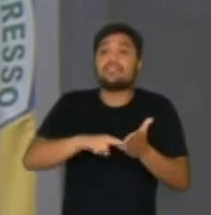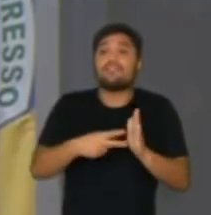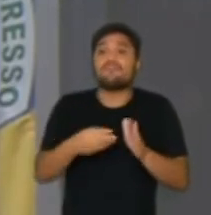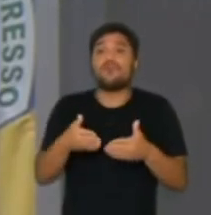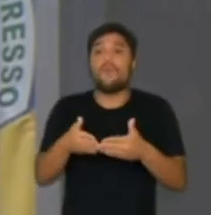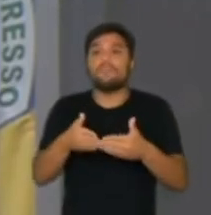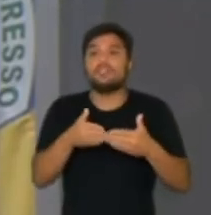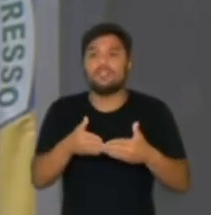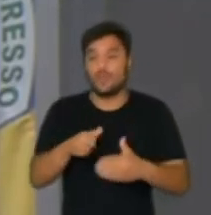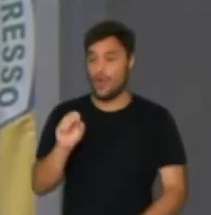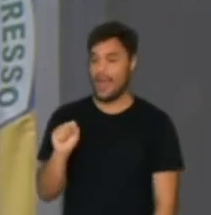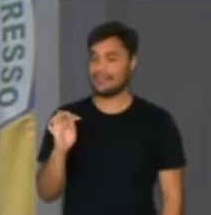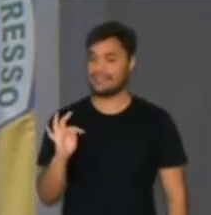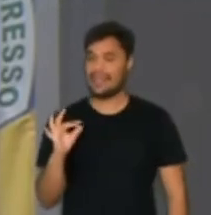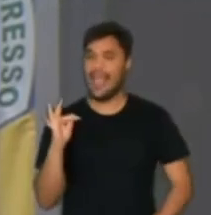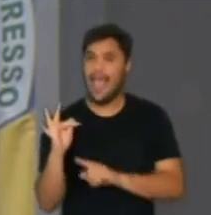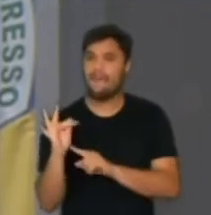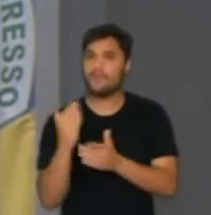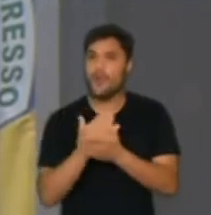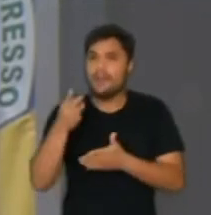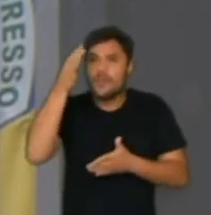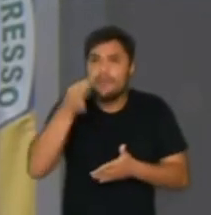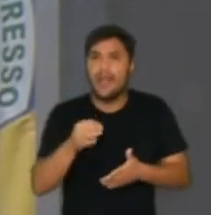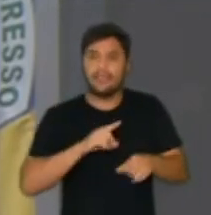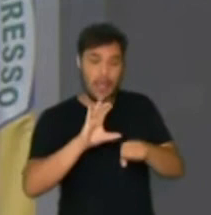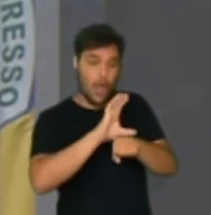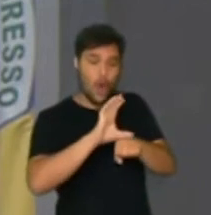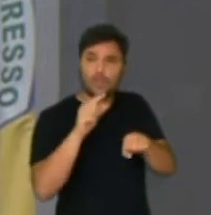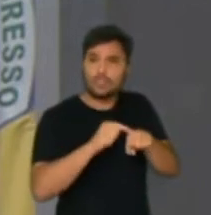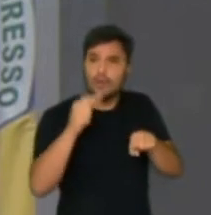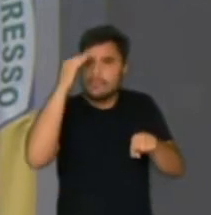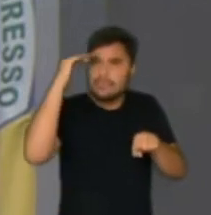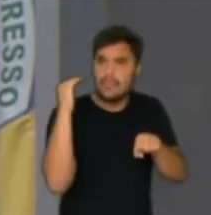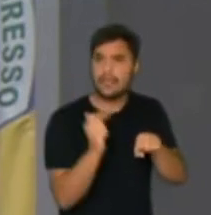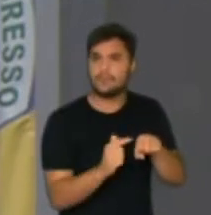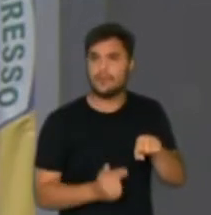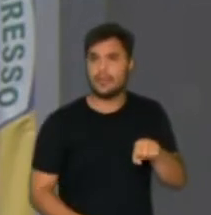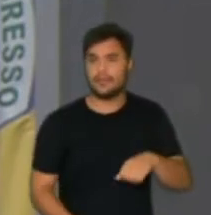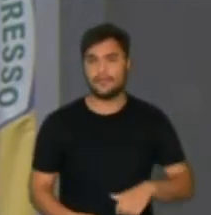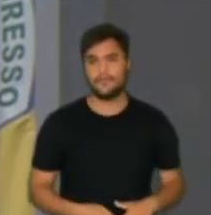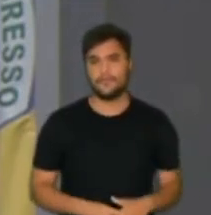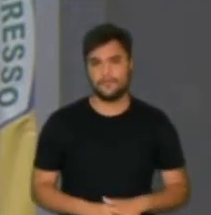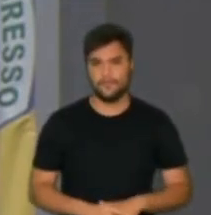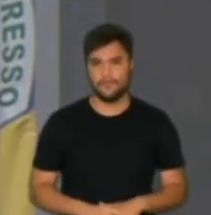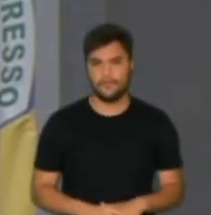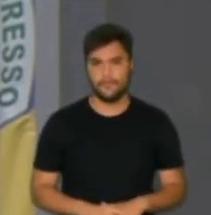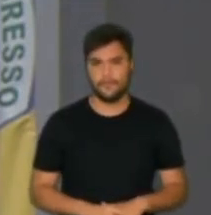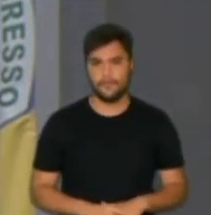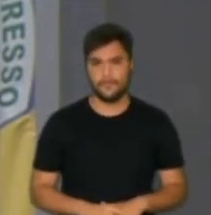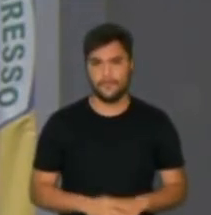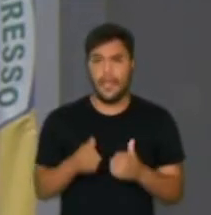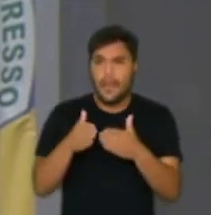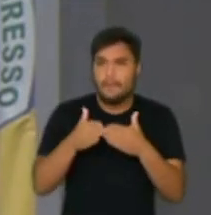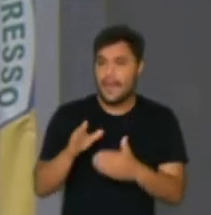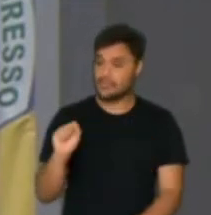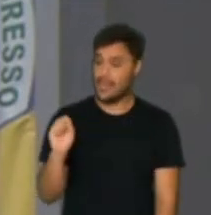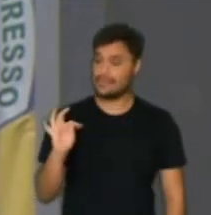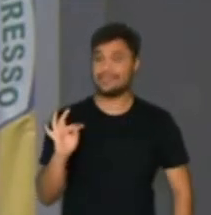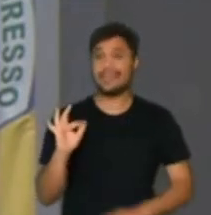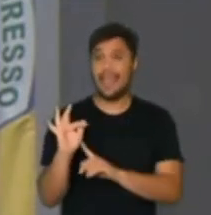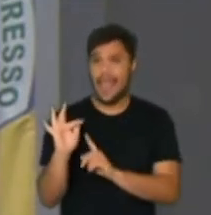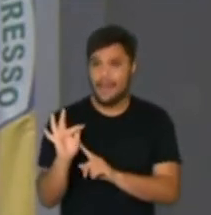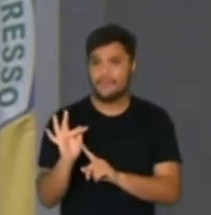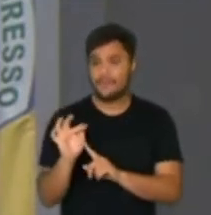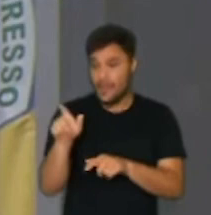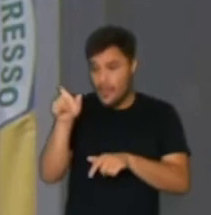pedido para que o Supremo comece a entender que existe uma Constituição Federal que precisa ser respeitada. Que pede para o Supremo Tribunal Federal, na